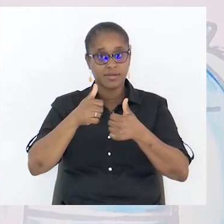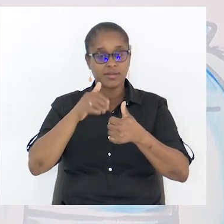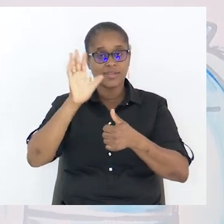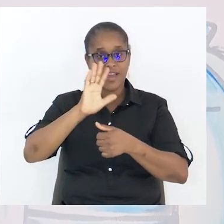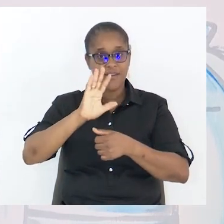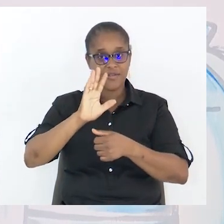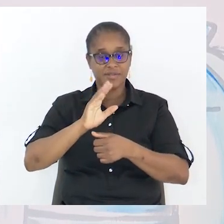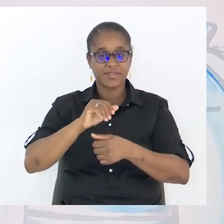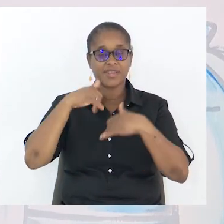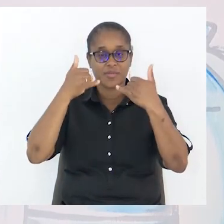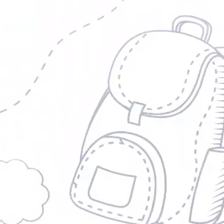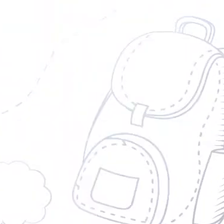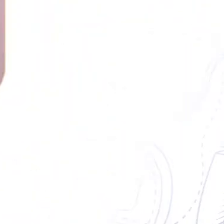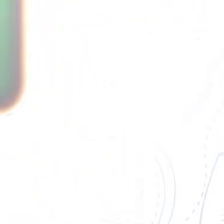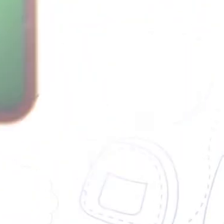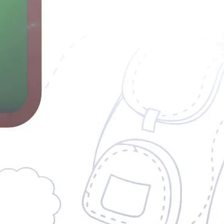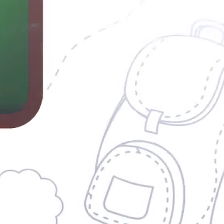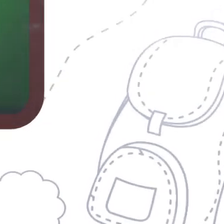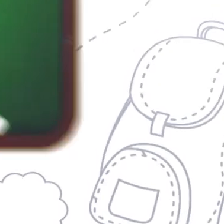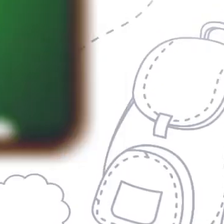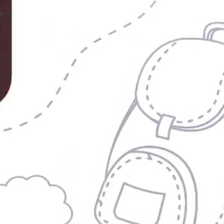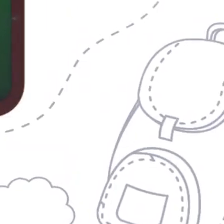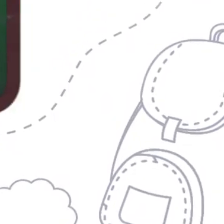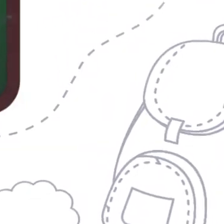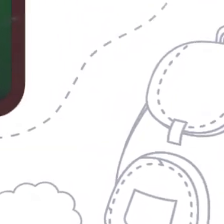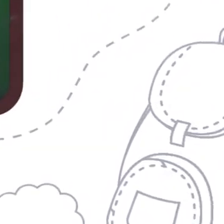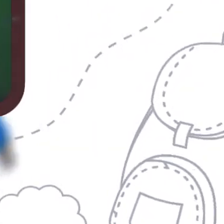Tchau. Até a próxima aula. Tchau. Tchau.